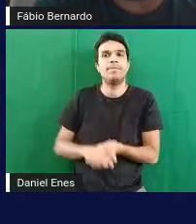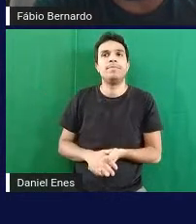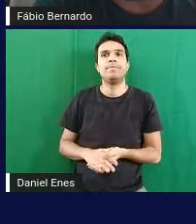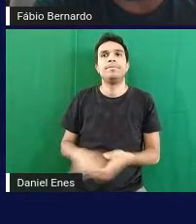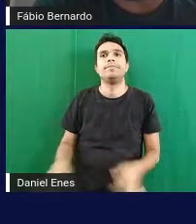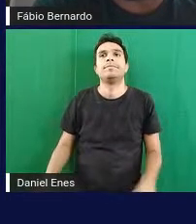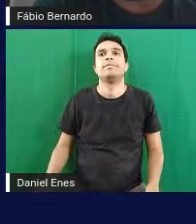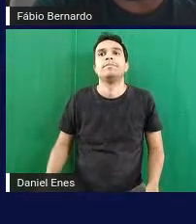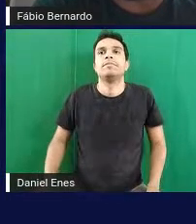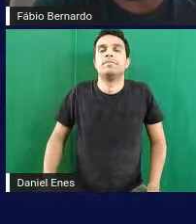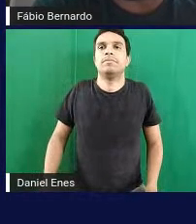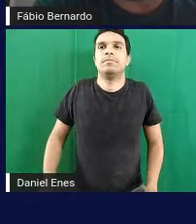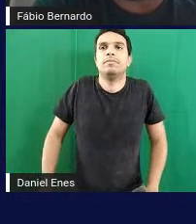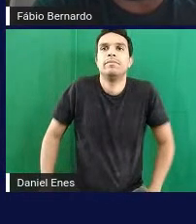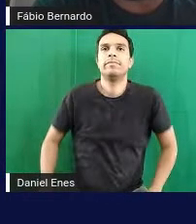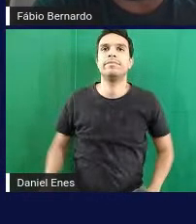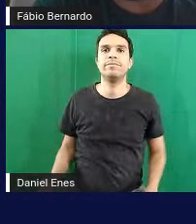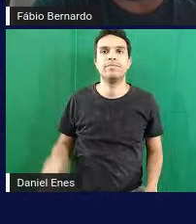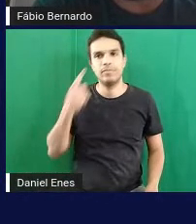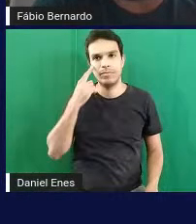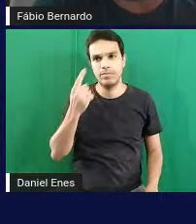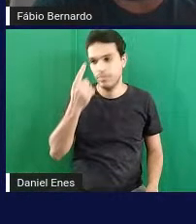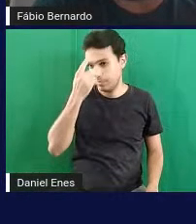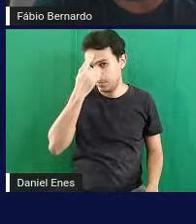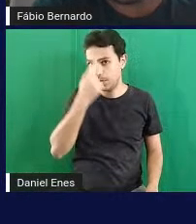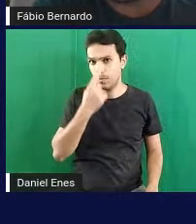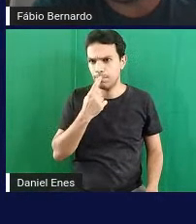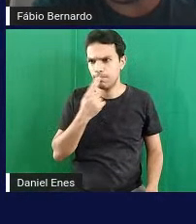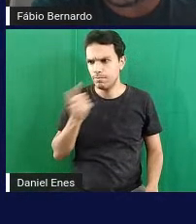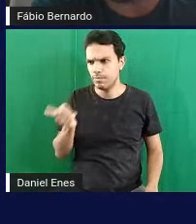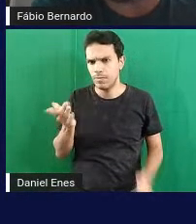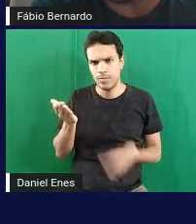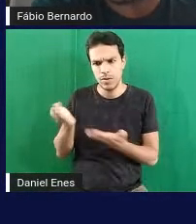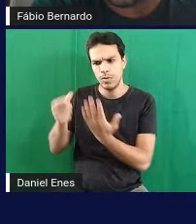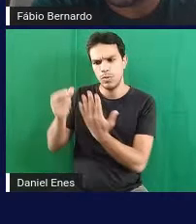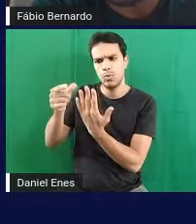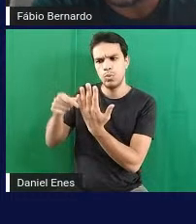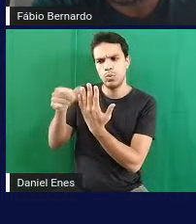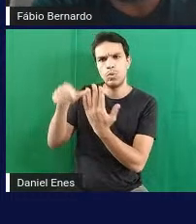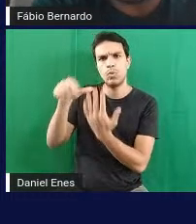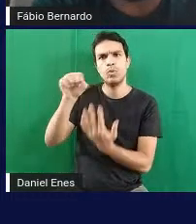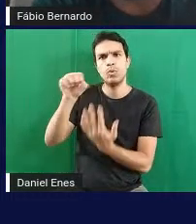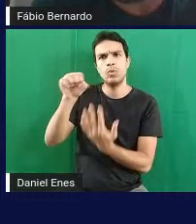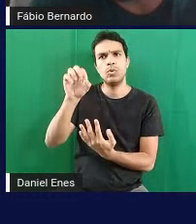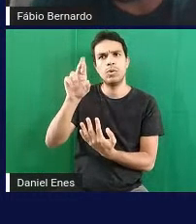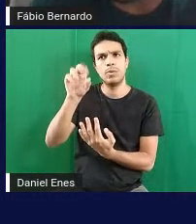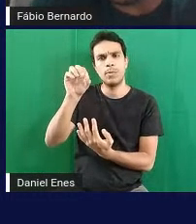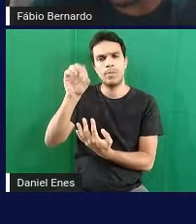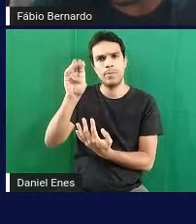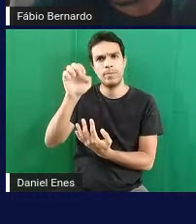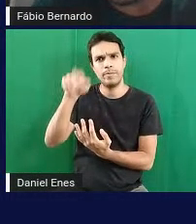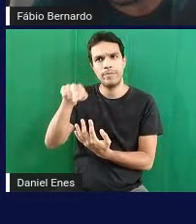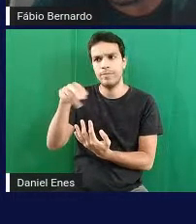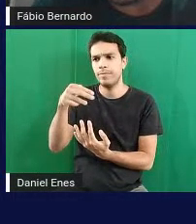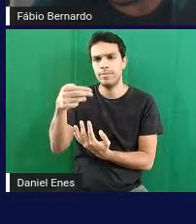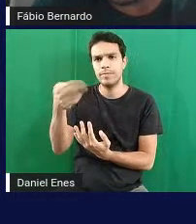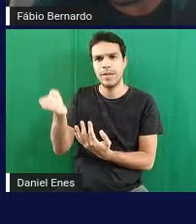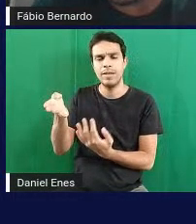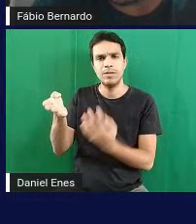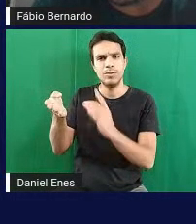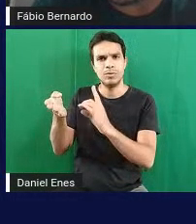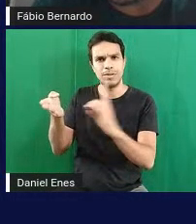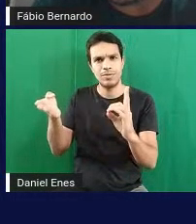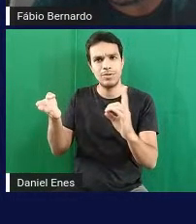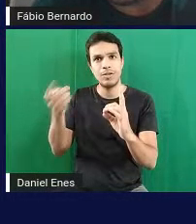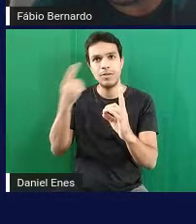e aí olha uma figura de um soroban original aí no canto direito né e aí com o soroban a gente